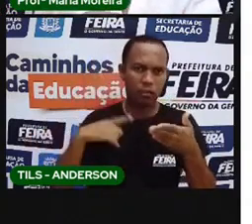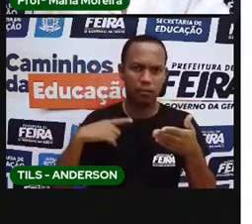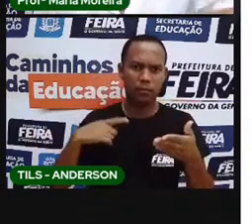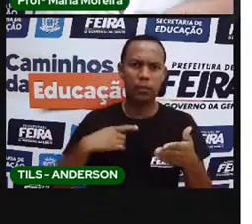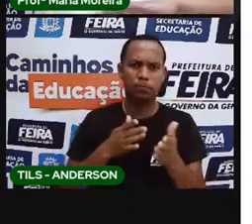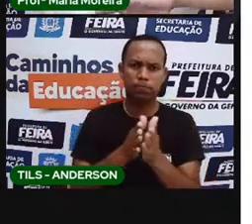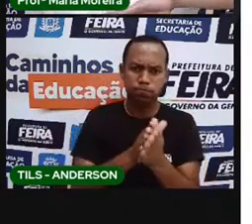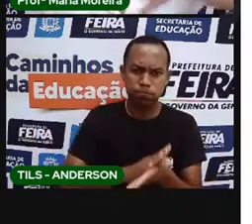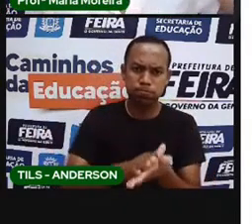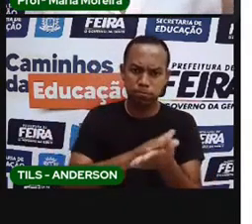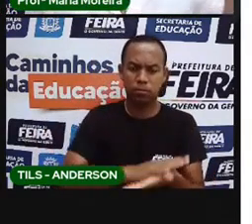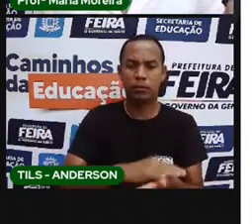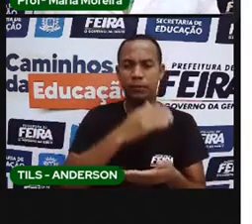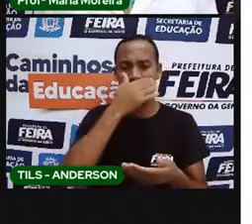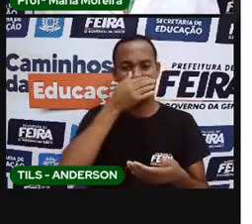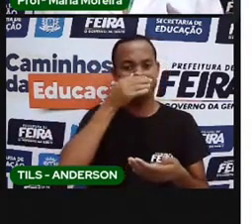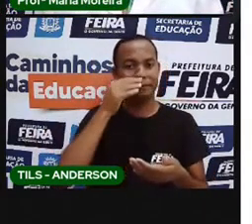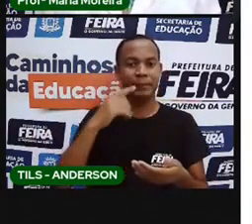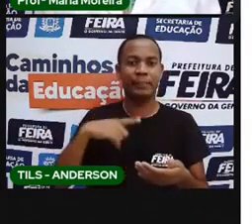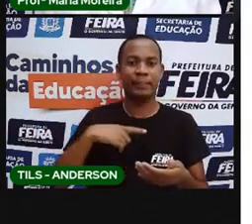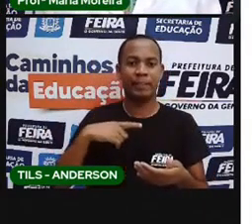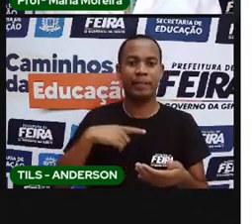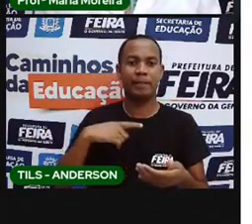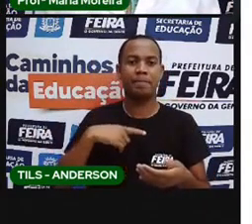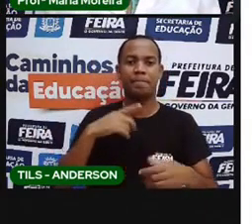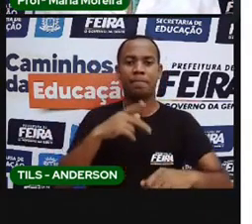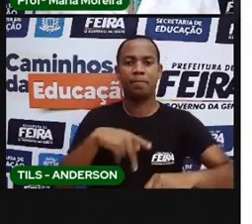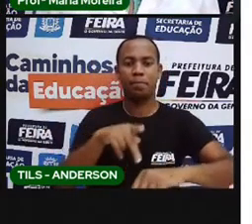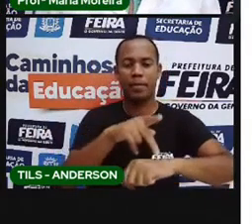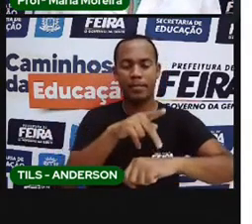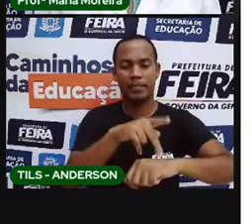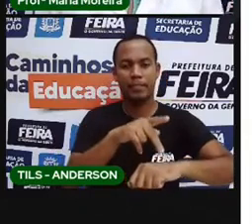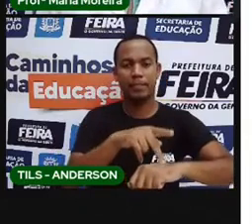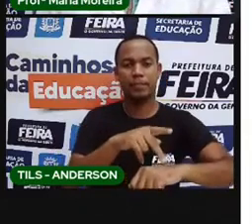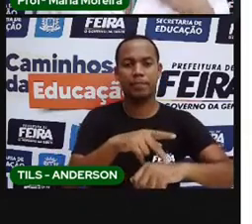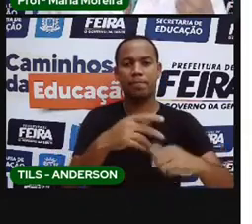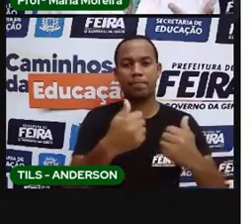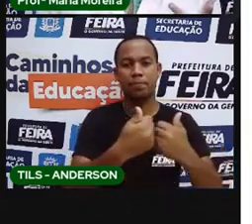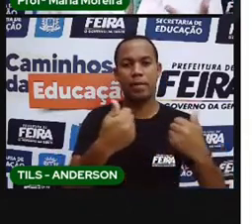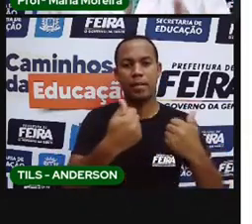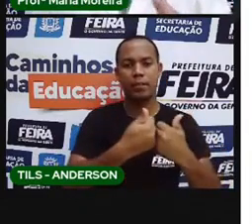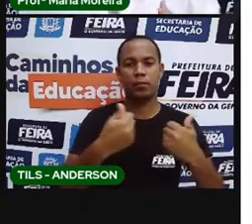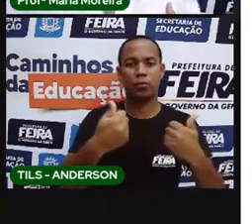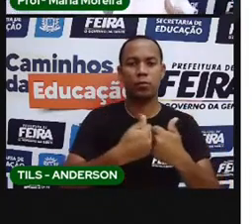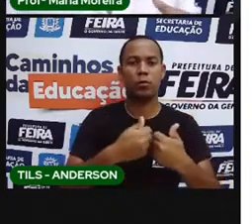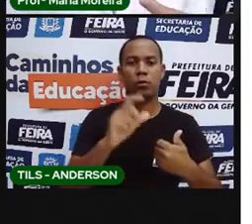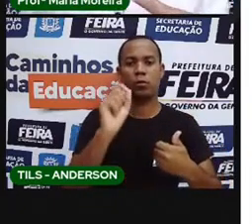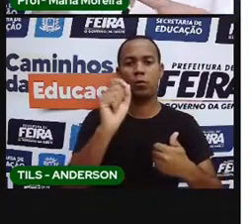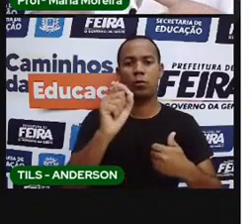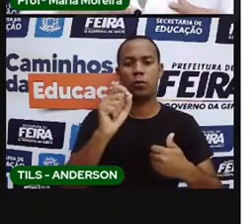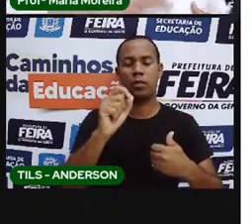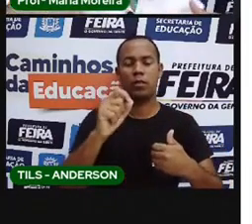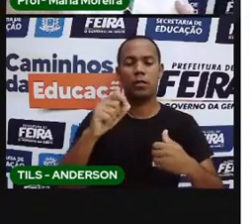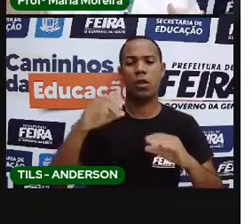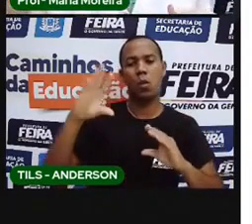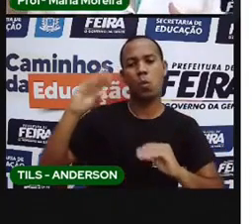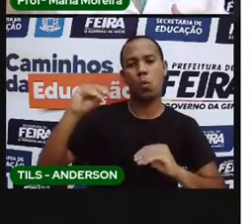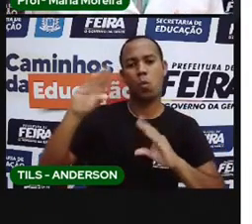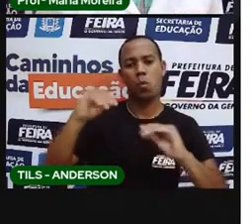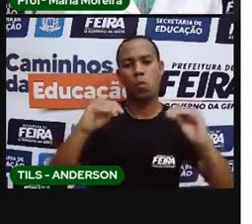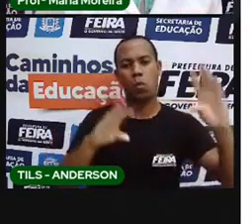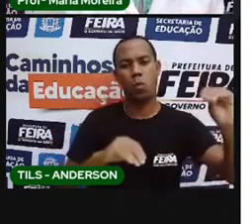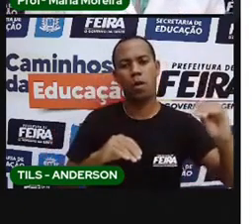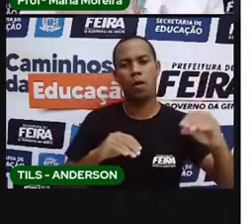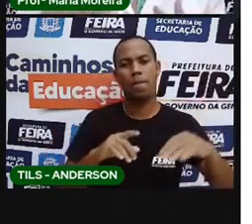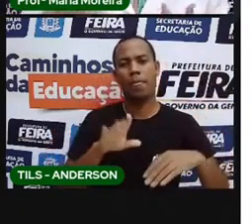português. Mas existe países que falam o quê? o espanhol. E aí, todos esses espanhóis, eles